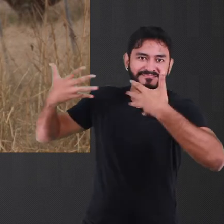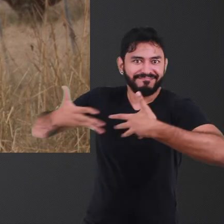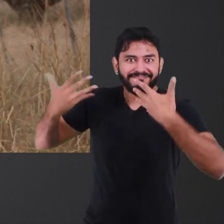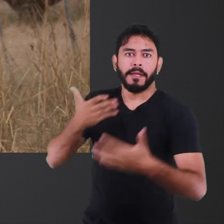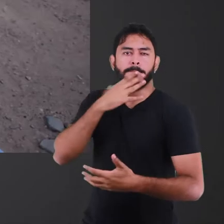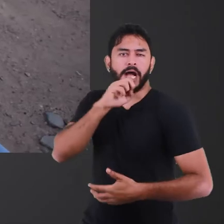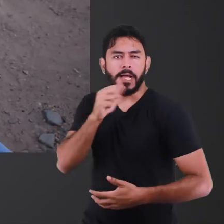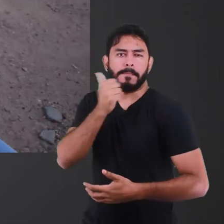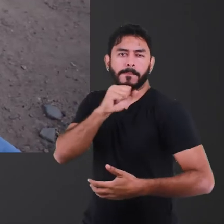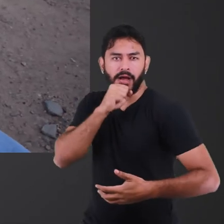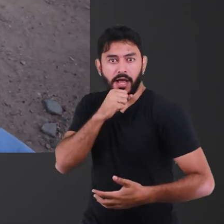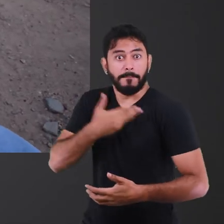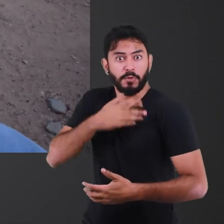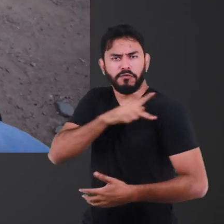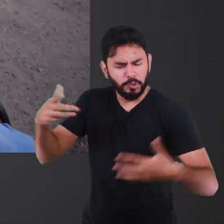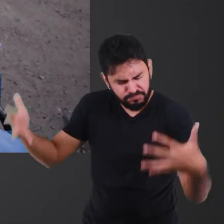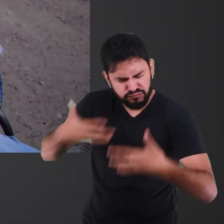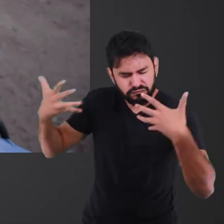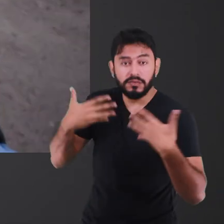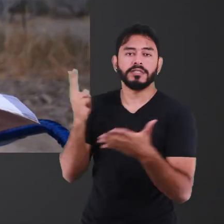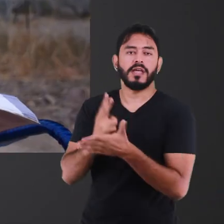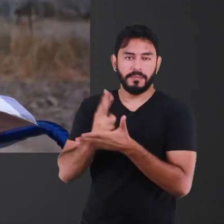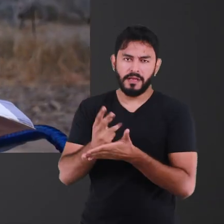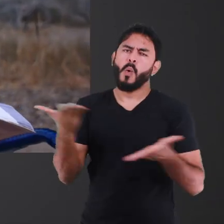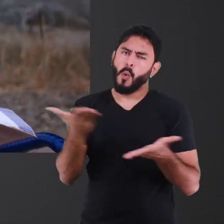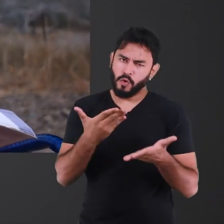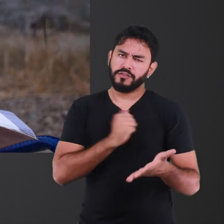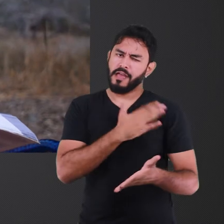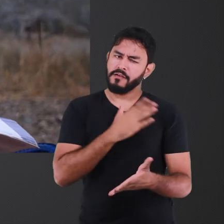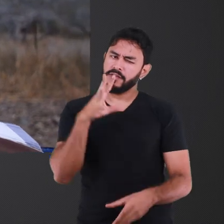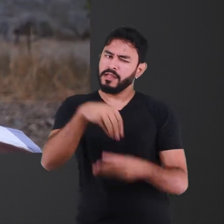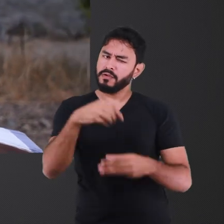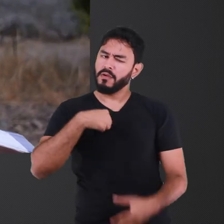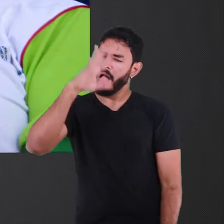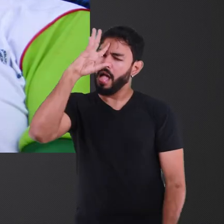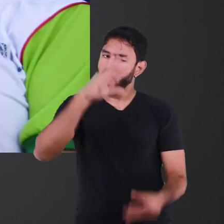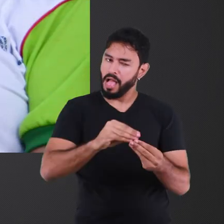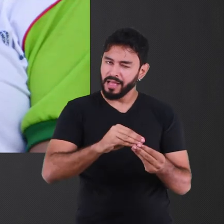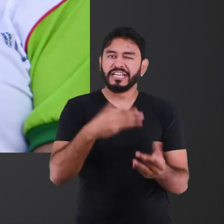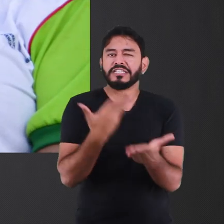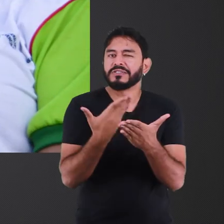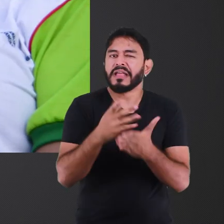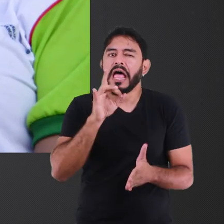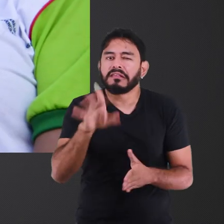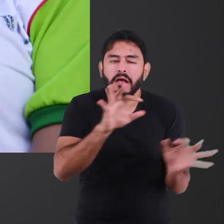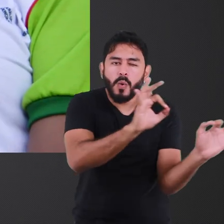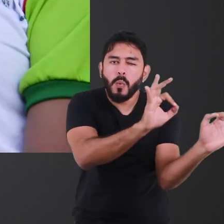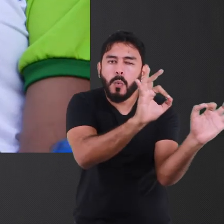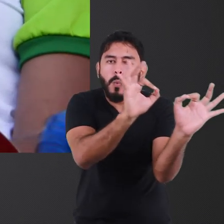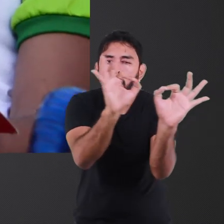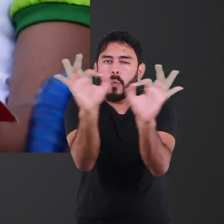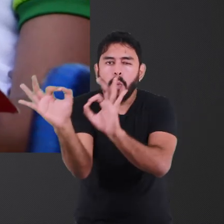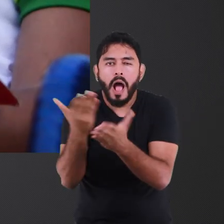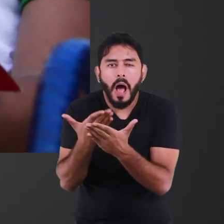antigos professores. E daí hoje no IEF eu vejo que estudar não é só você ir para a escola. É você pegar aquilo que você vê